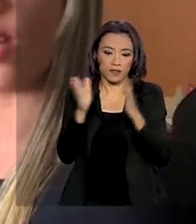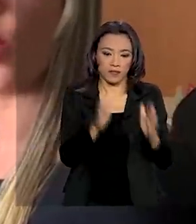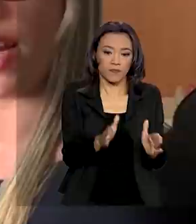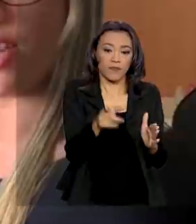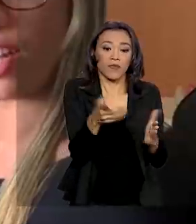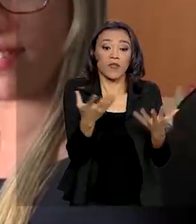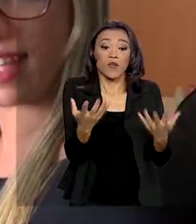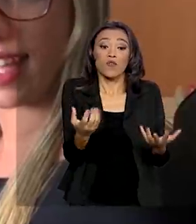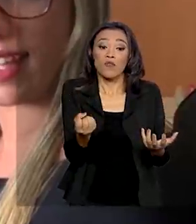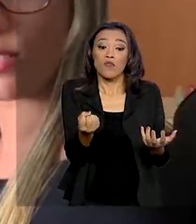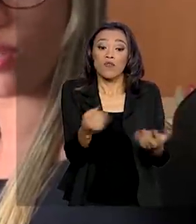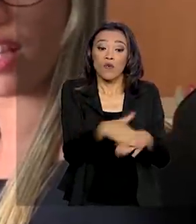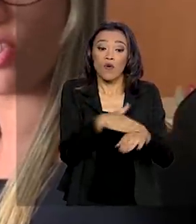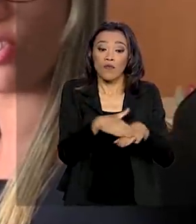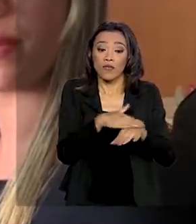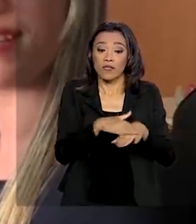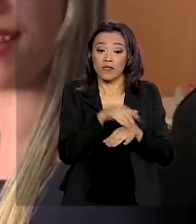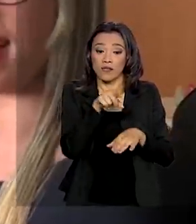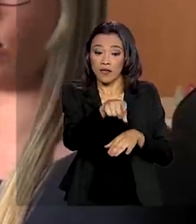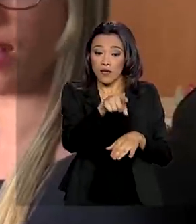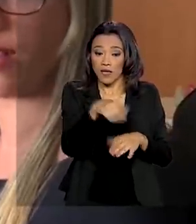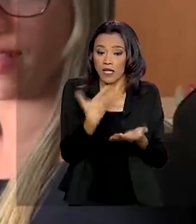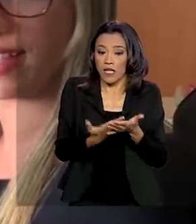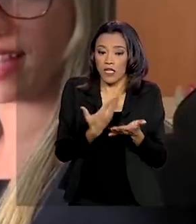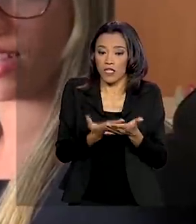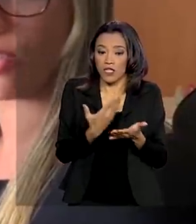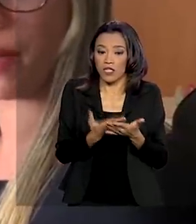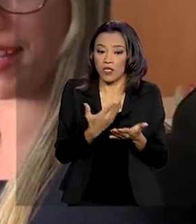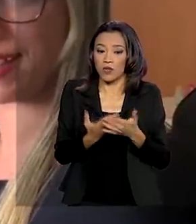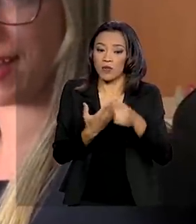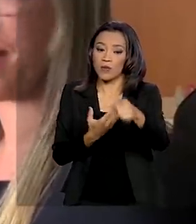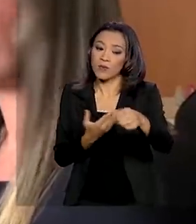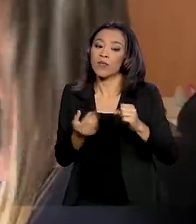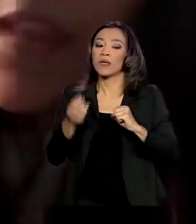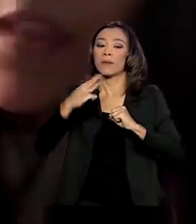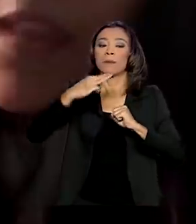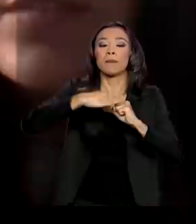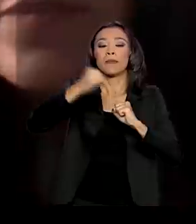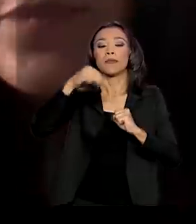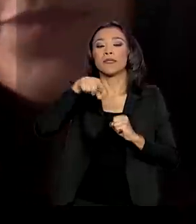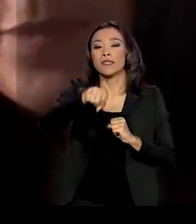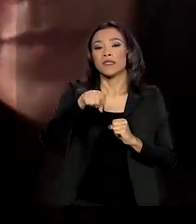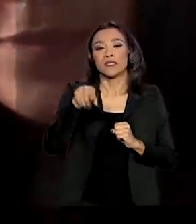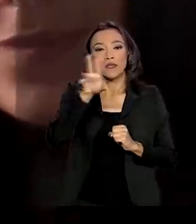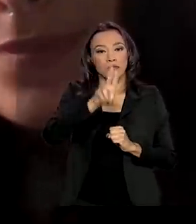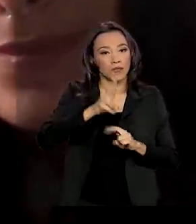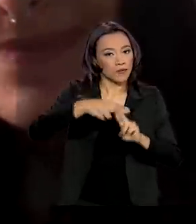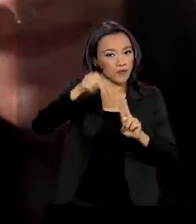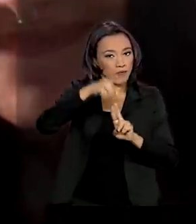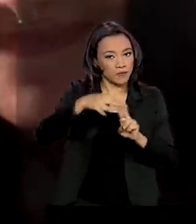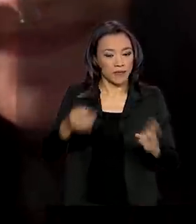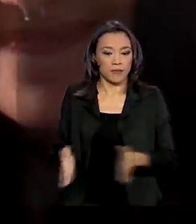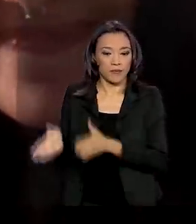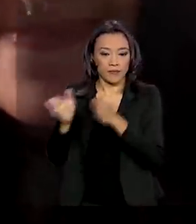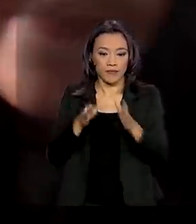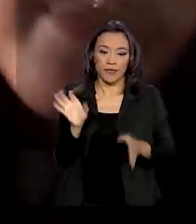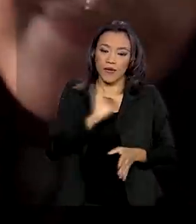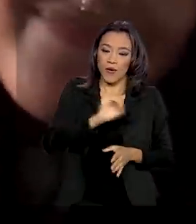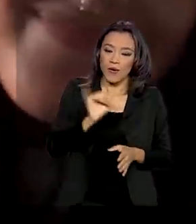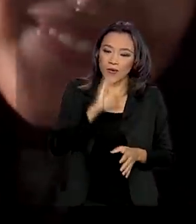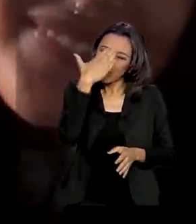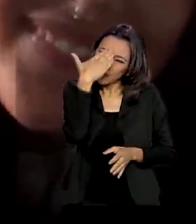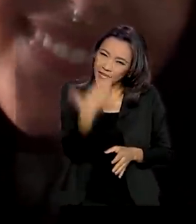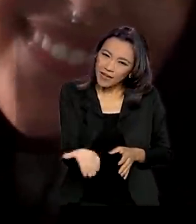agora com a Nicole Xavier, estudante de mestrado da Universidade de Brasília. Oi, Nicole. Obrigada por nos atender.